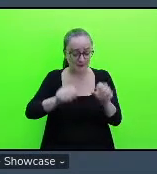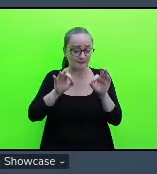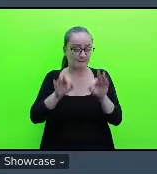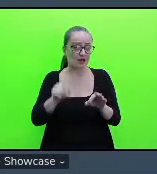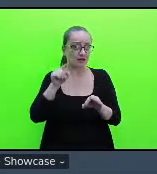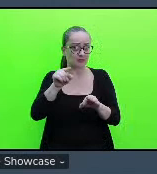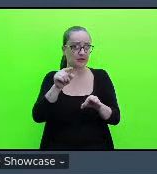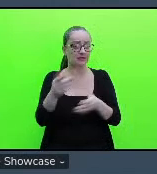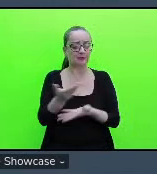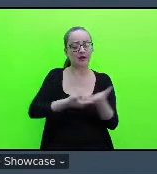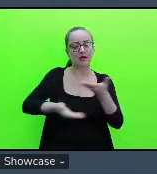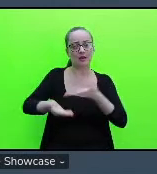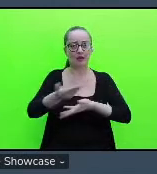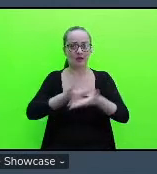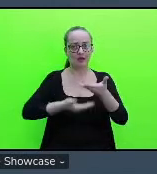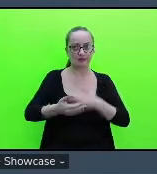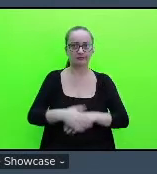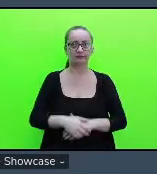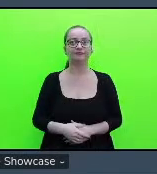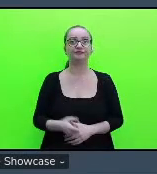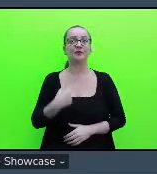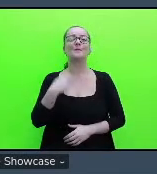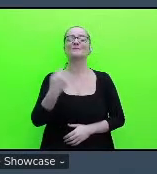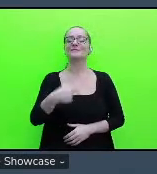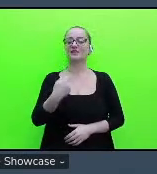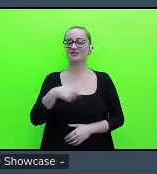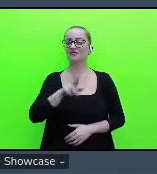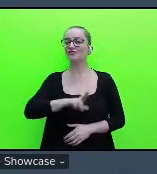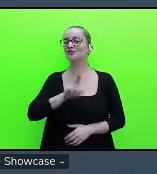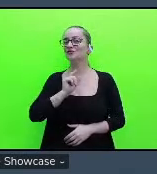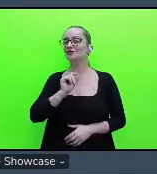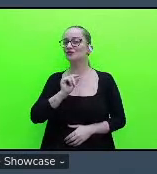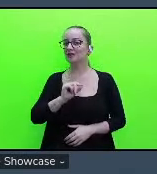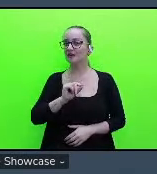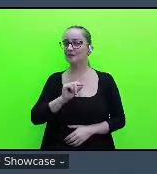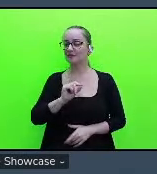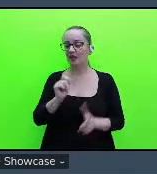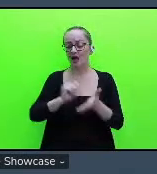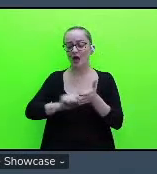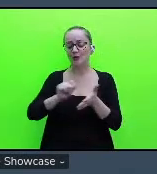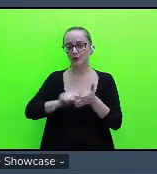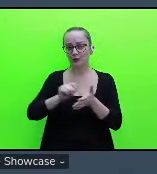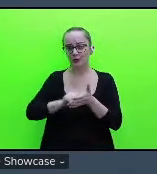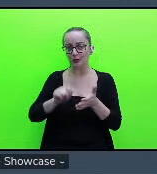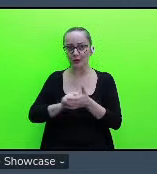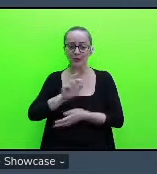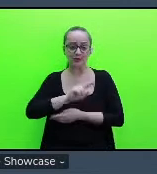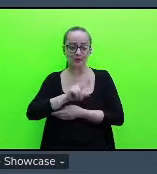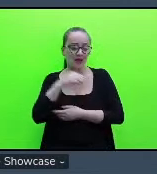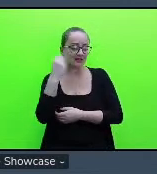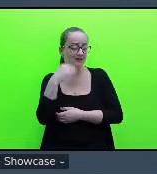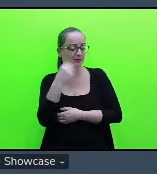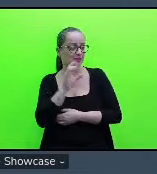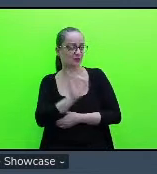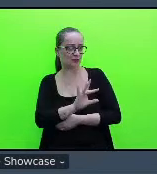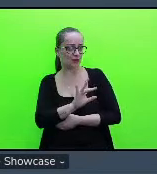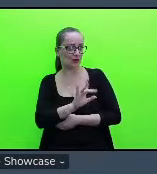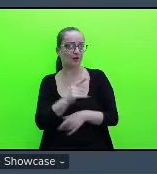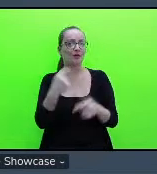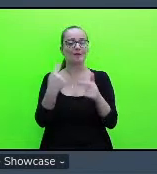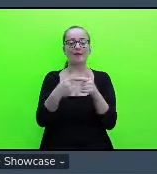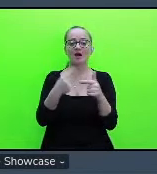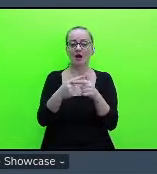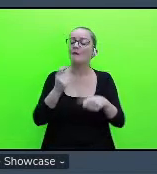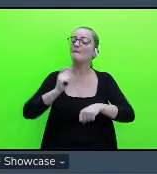interações. E aí, eu tive que me basear nos autores, né, e não tanto na experiência por causa do momento